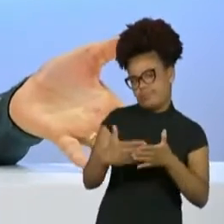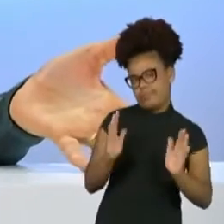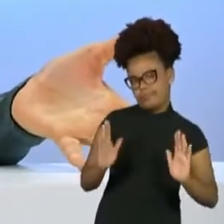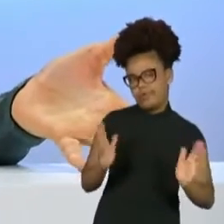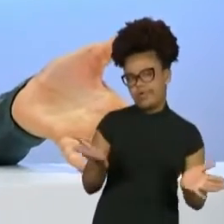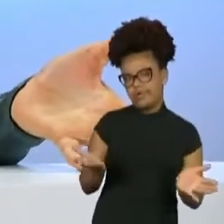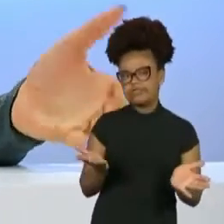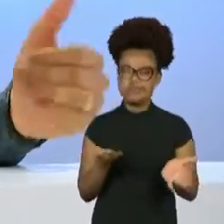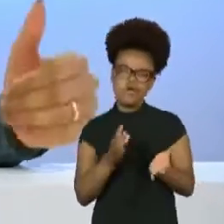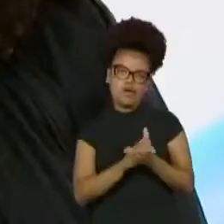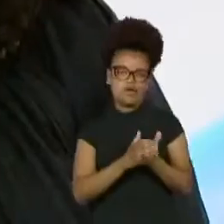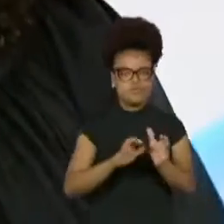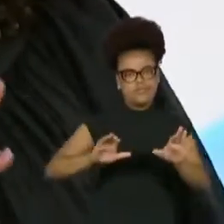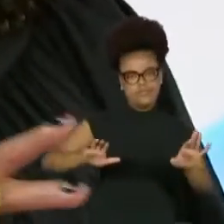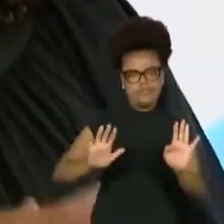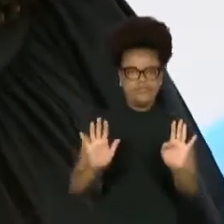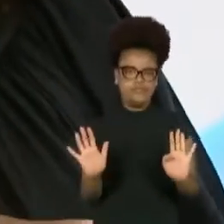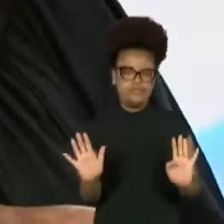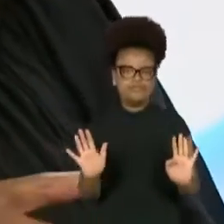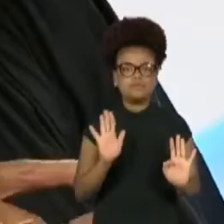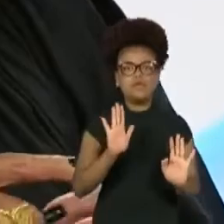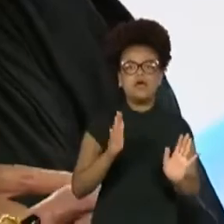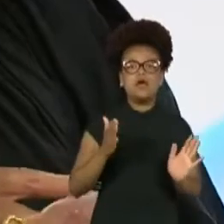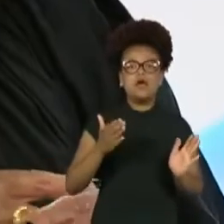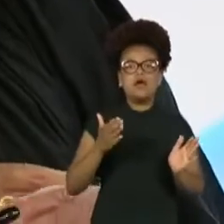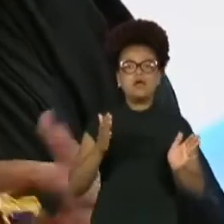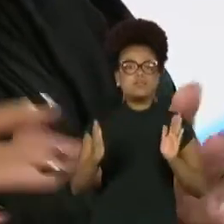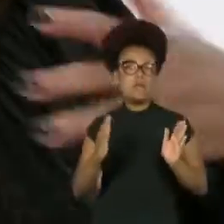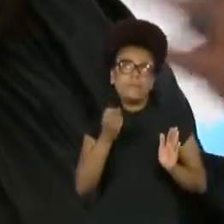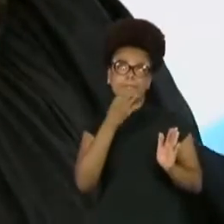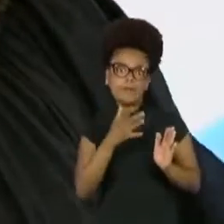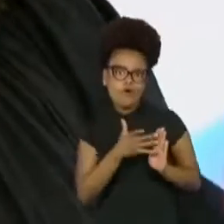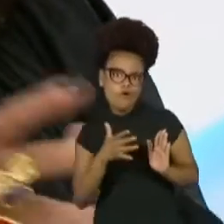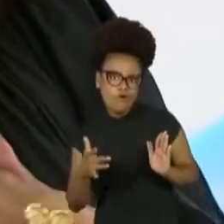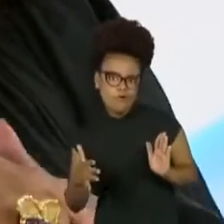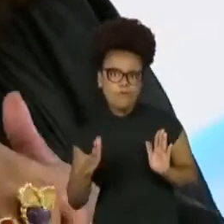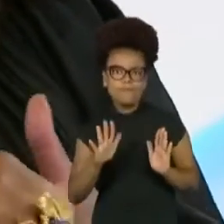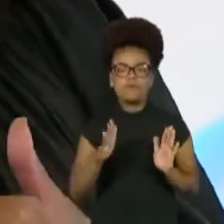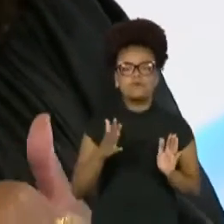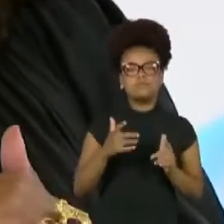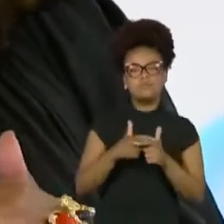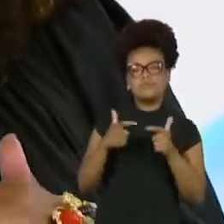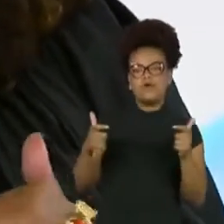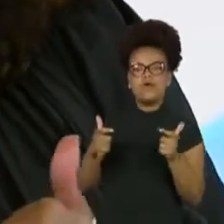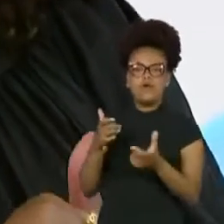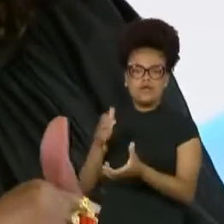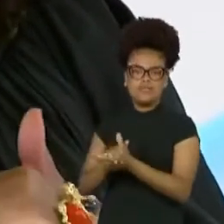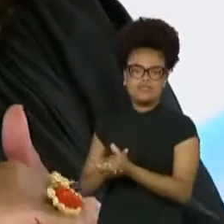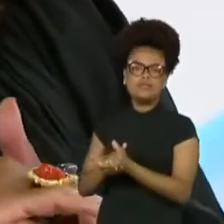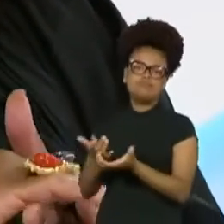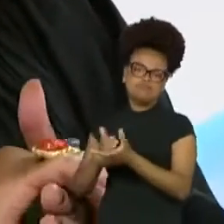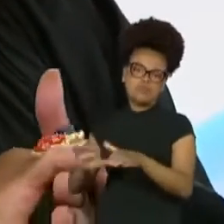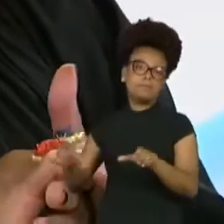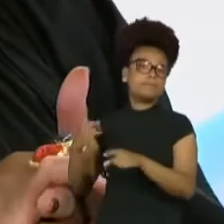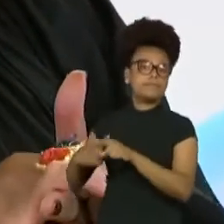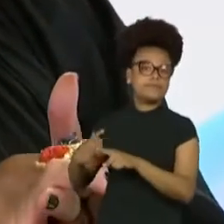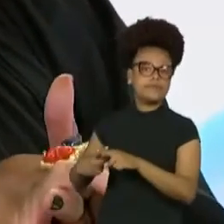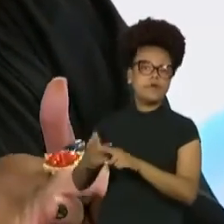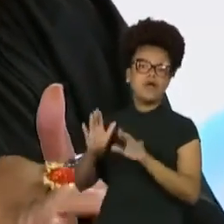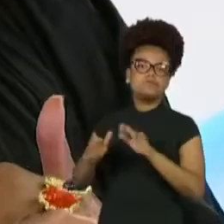o período que elas duraram. É verdade. Mas a maioria dos meus casamentos acabaram por conta das minhas viagens, da minha ausência.